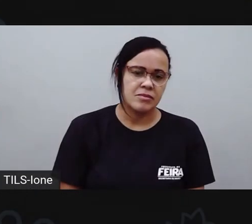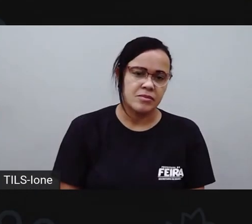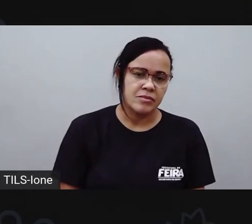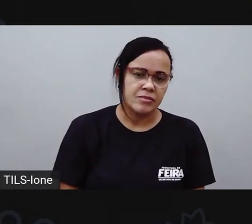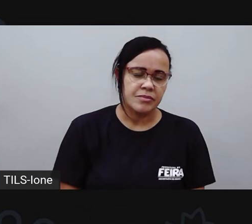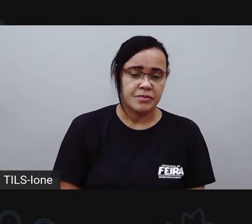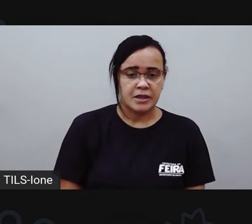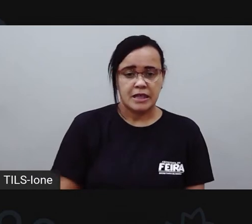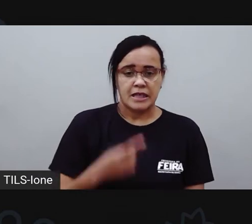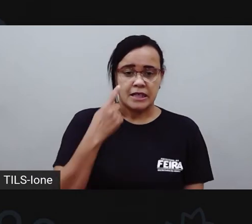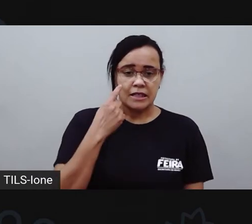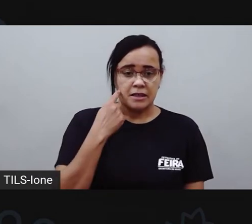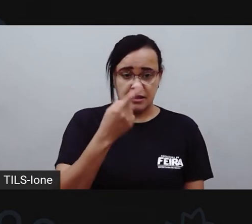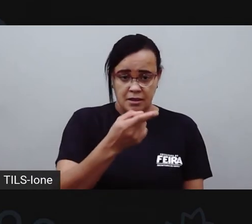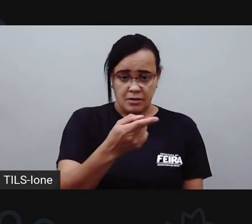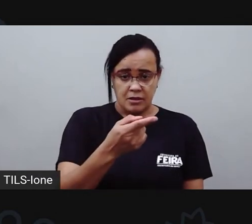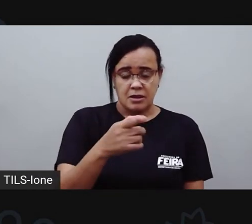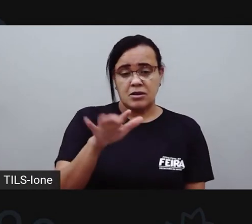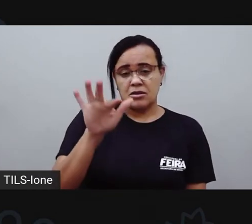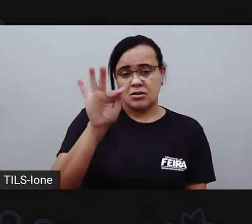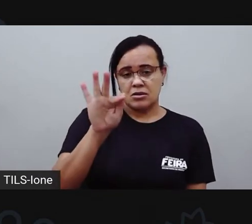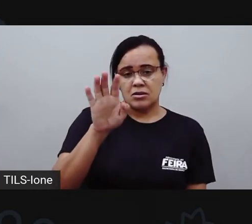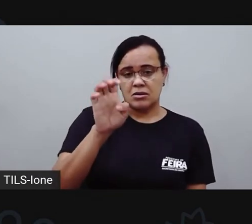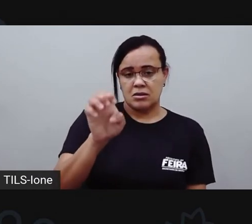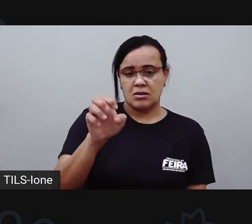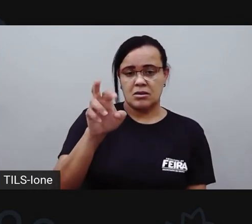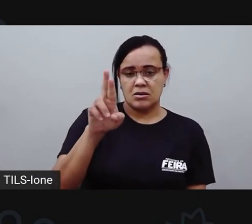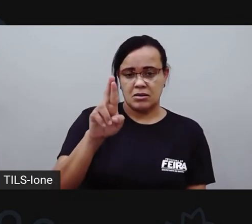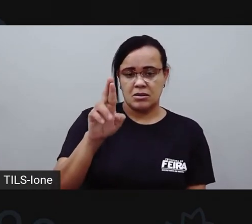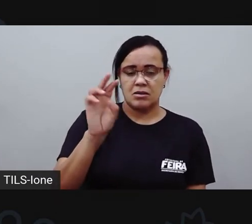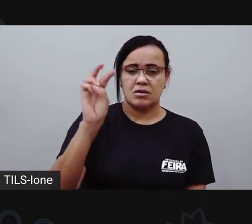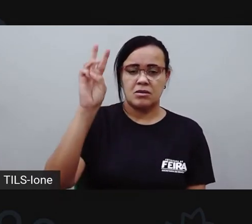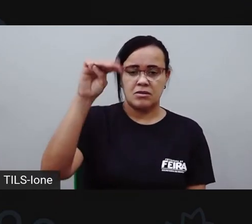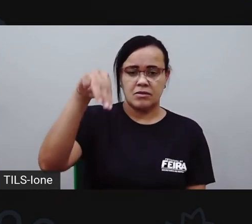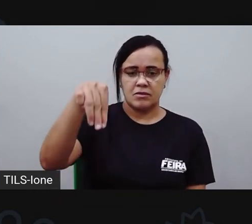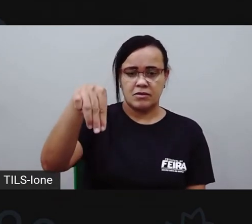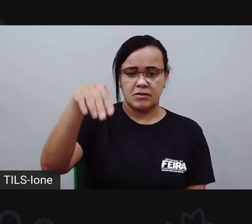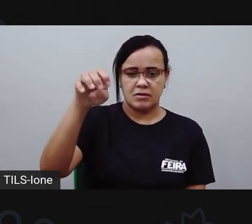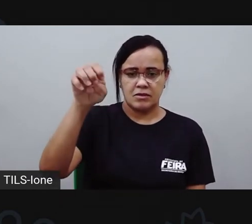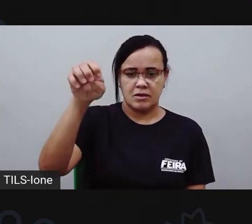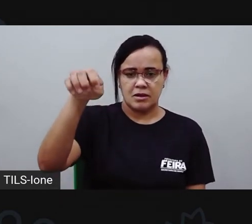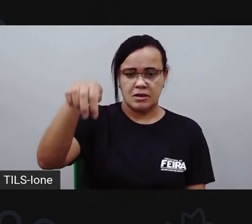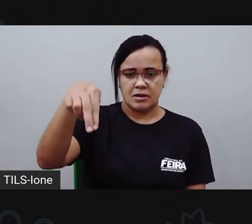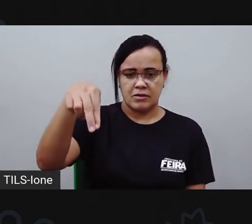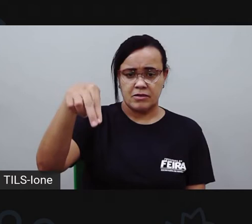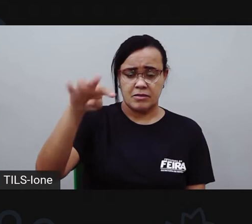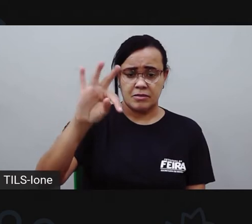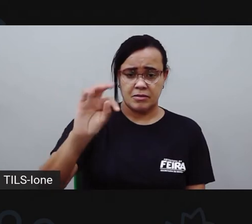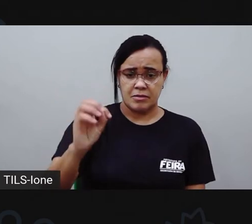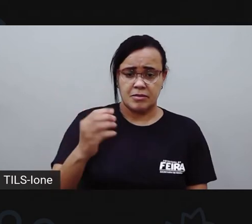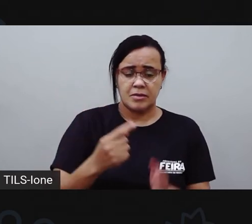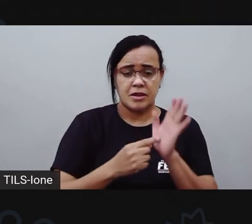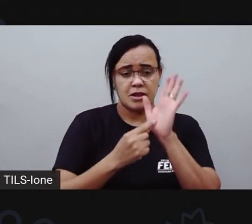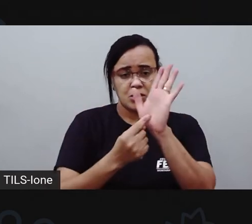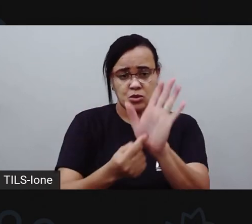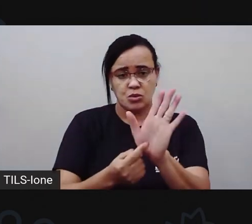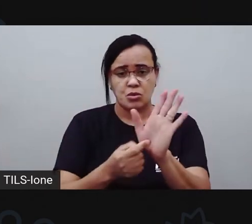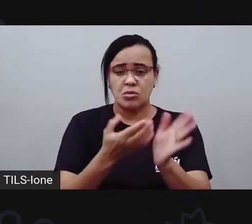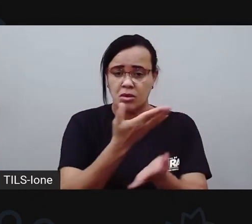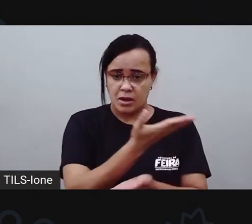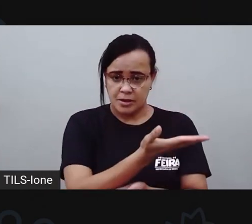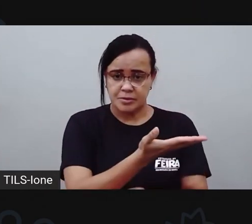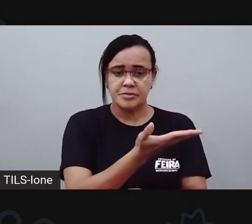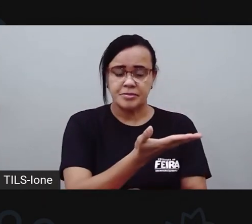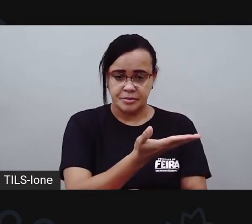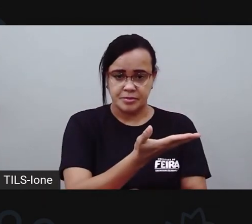Então, ó. Esse aqui é o fermento, ó. Que a Pro vai mostrar aqui pra vocês. Olha só. Tá vendo? Que aí